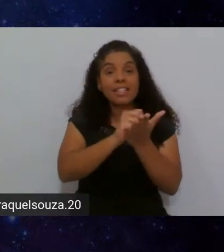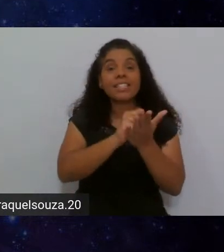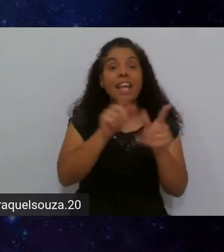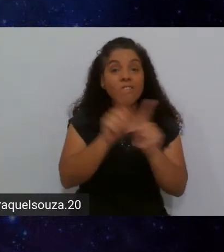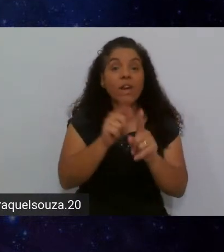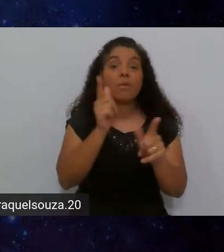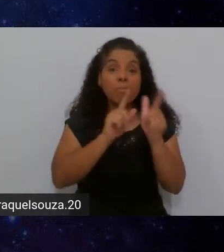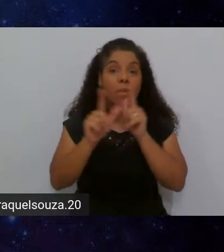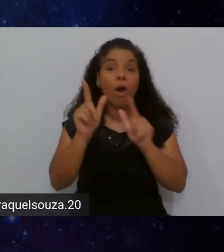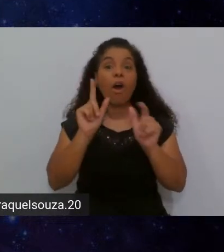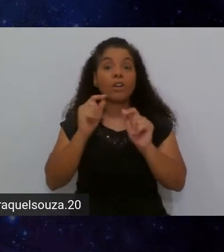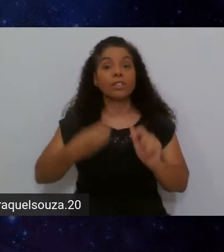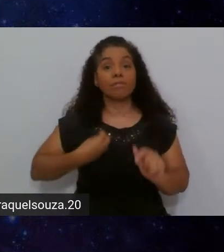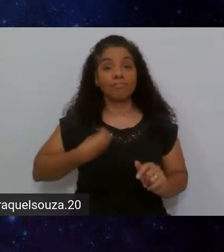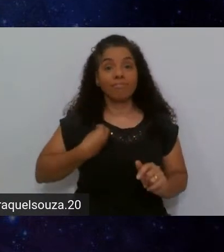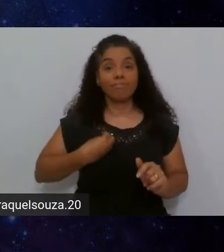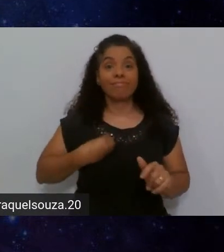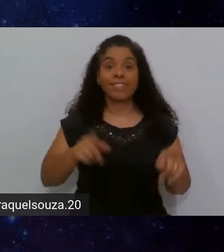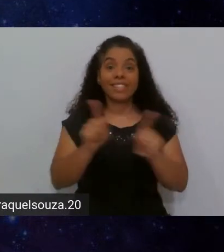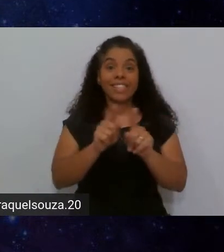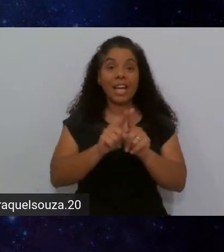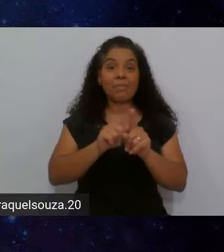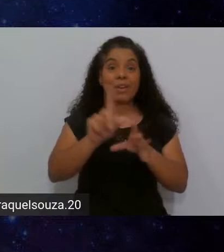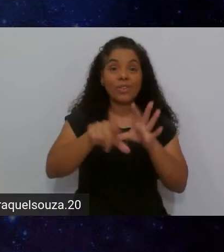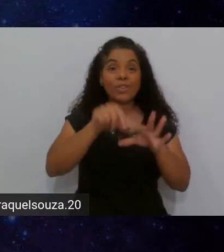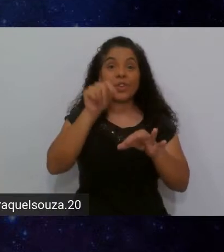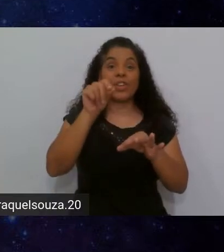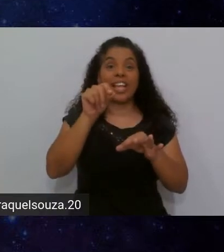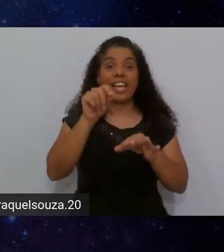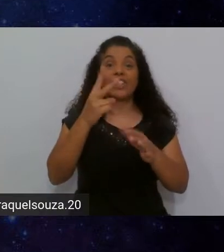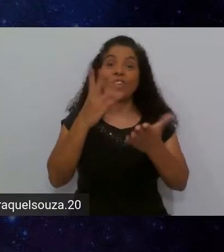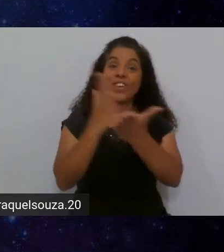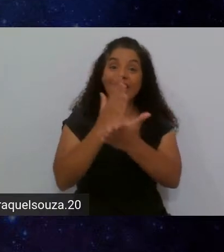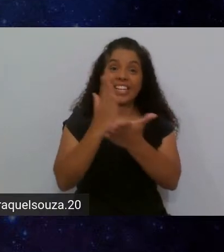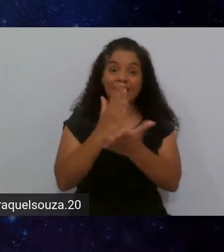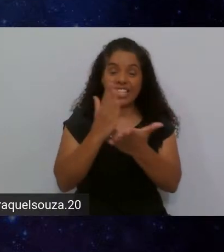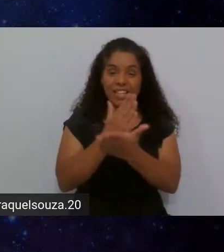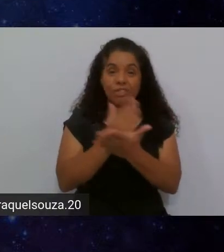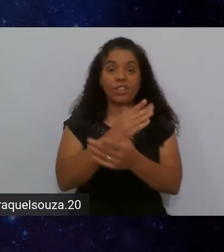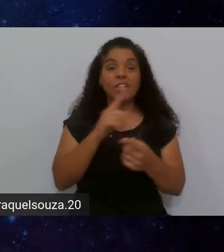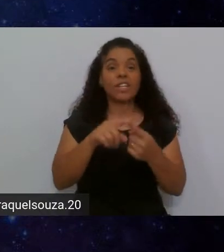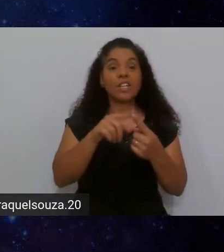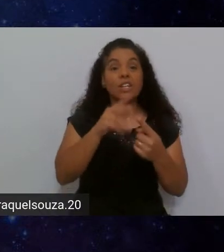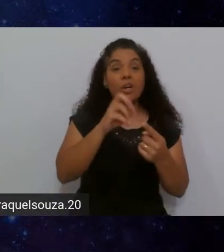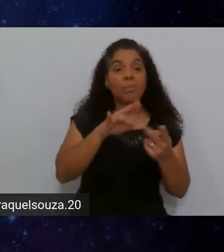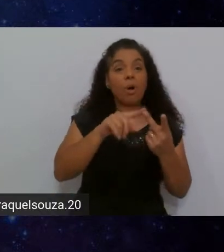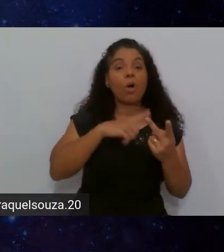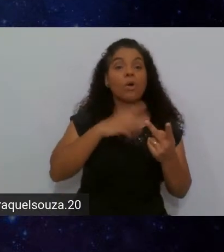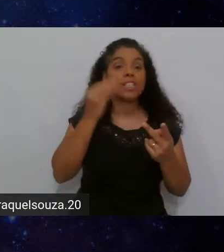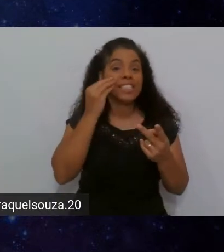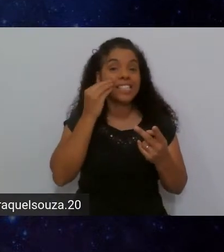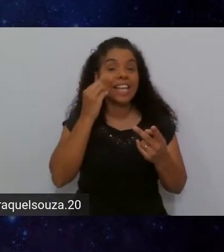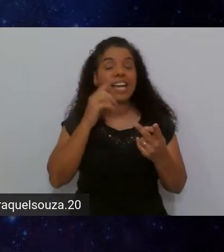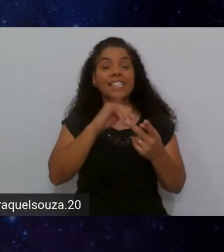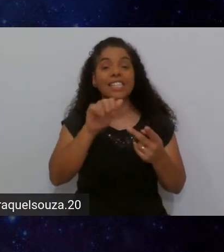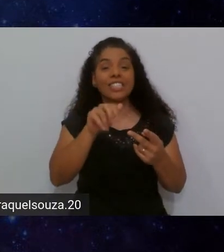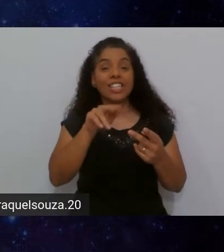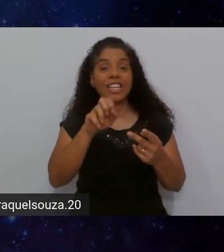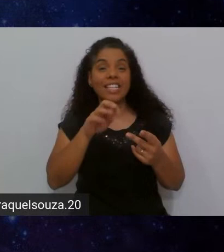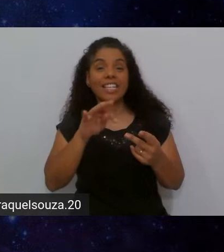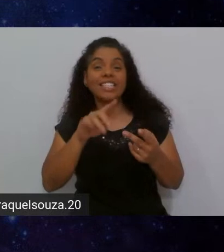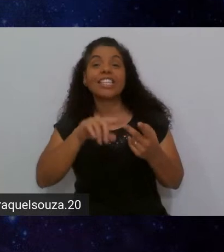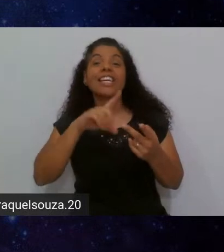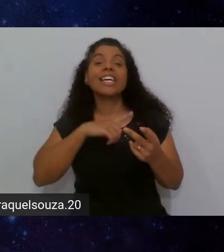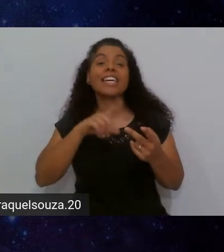concorrer, então, a dois livros que eu vou sortear. Um deles é o More Agile Testing, da Janet Gregory e da Lisa